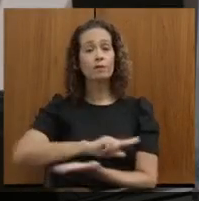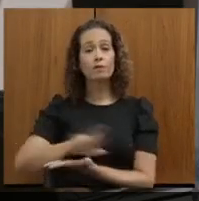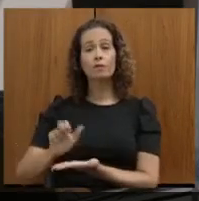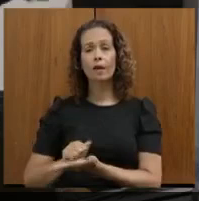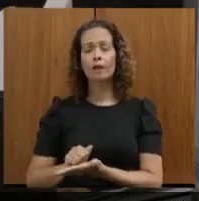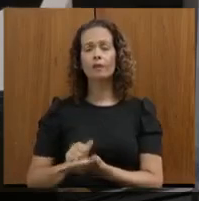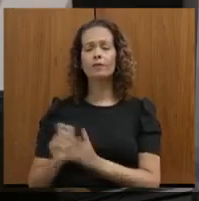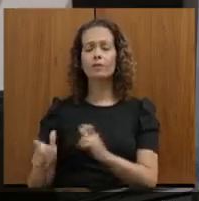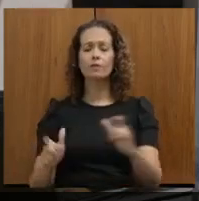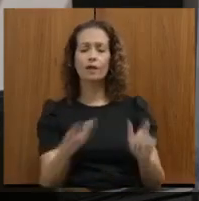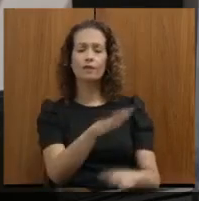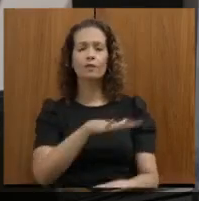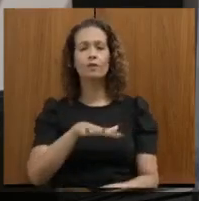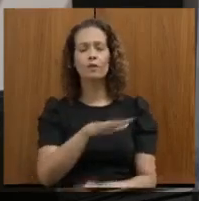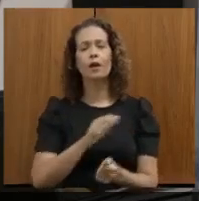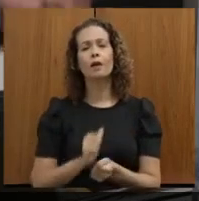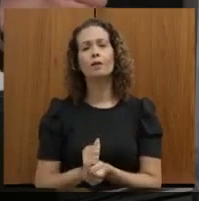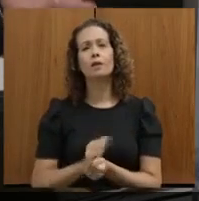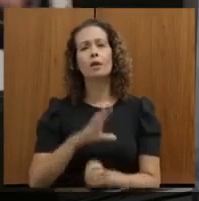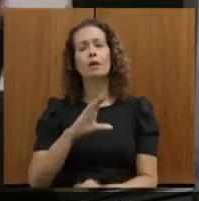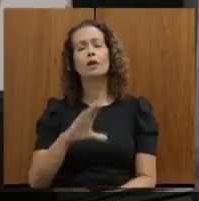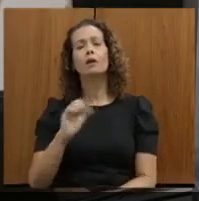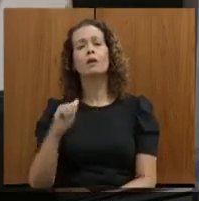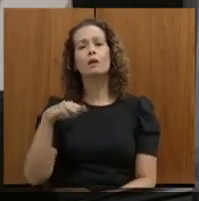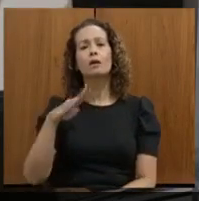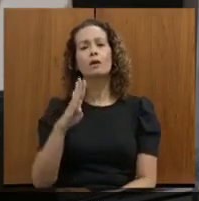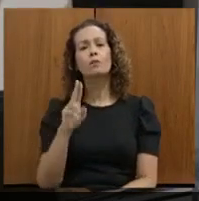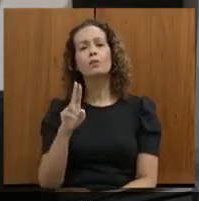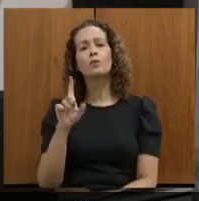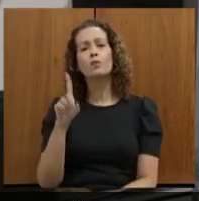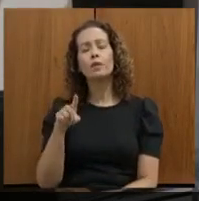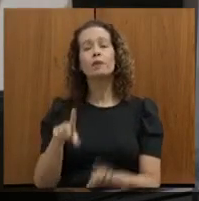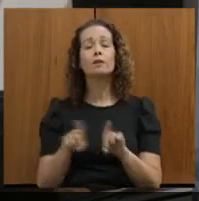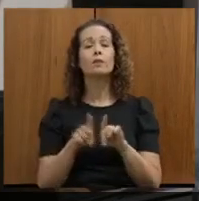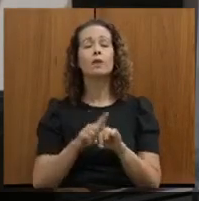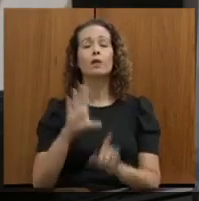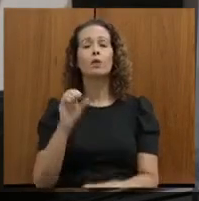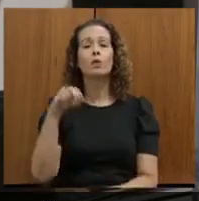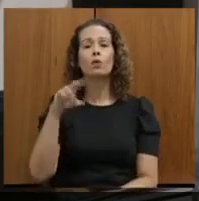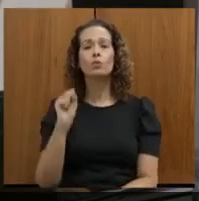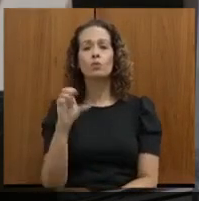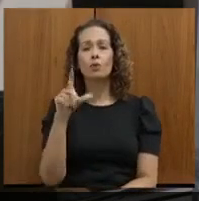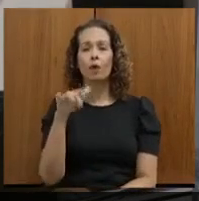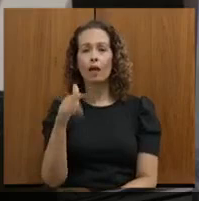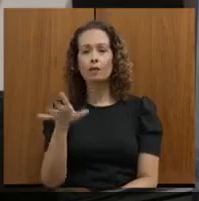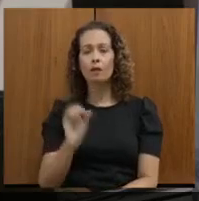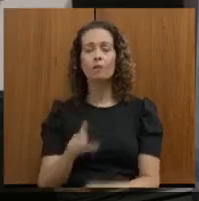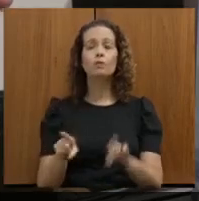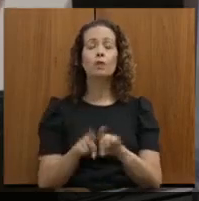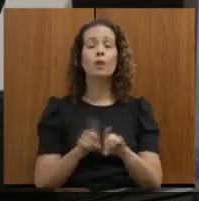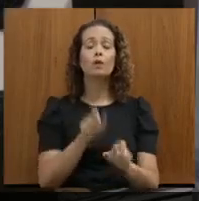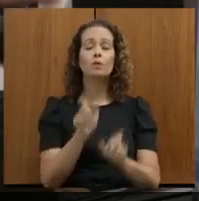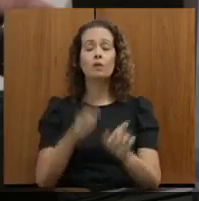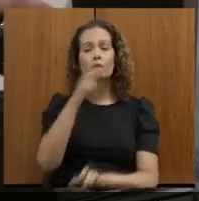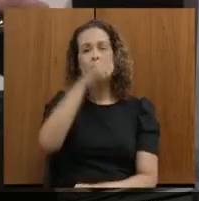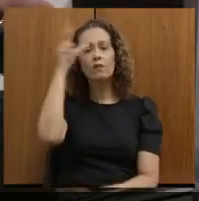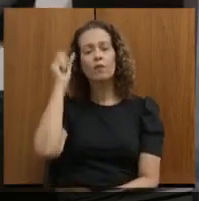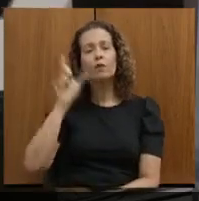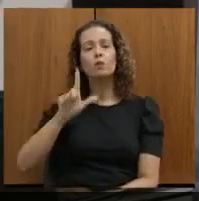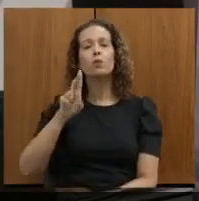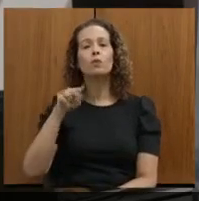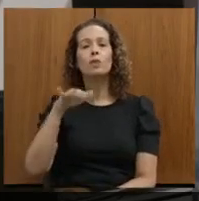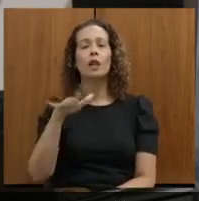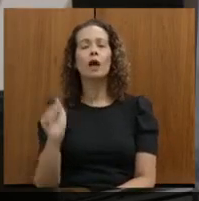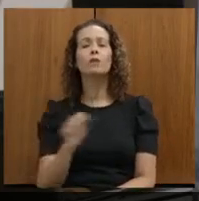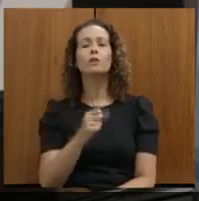a exemplo de Cambuí, de Consolação, muito bem lembrado por vossa excelência. Trouxemos prefeitos também de Iluminai, de